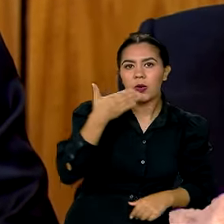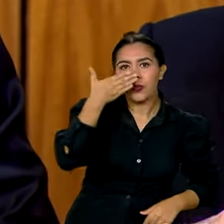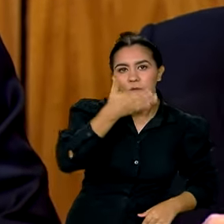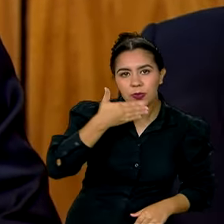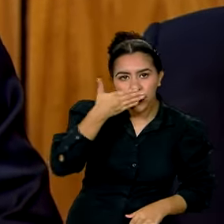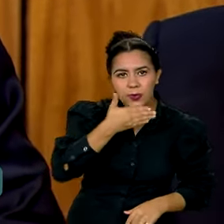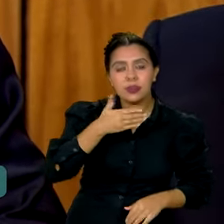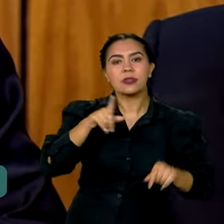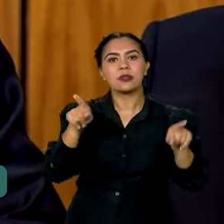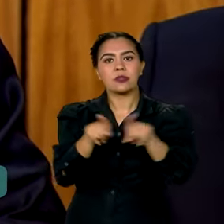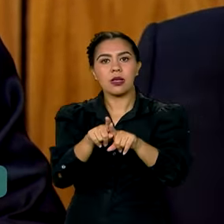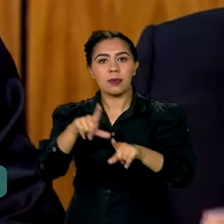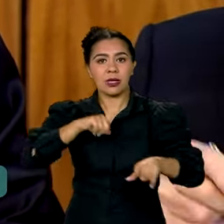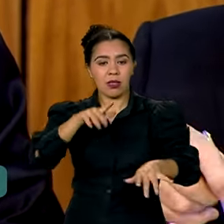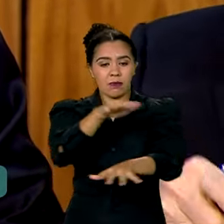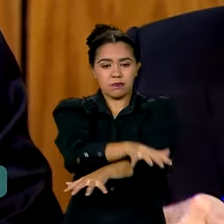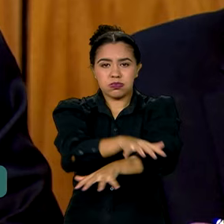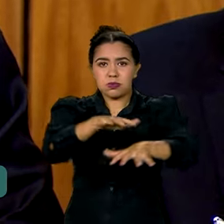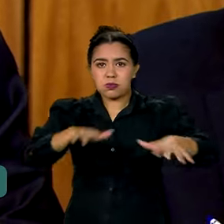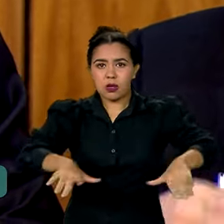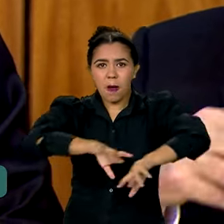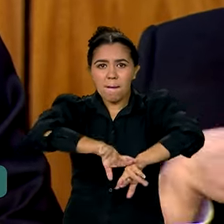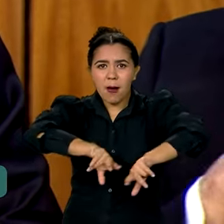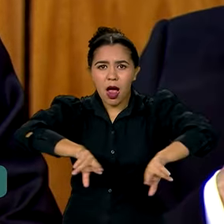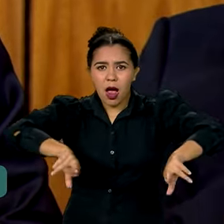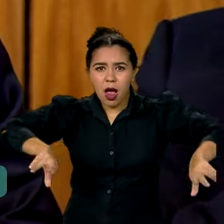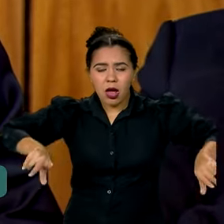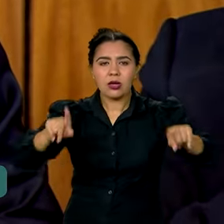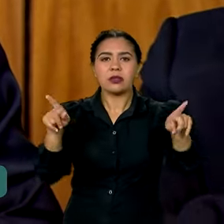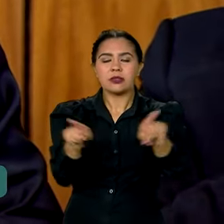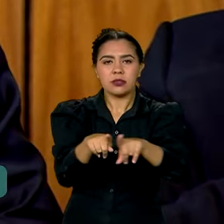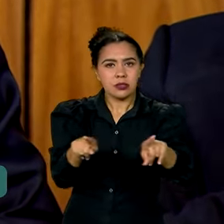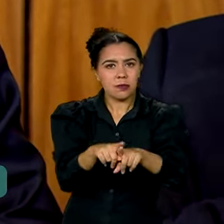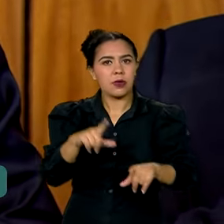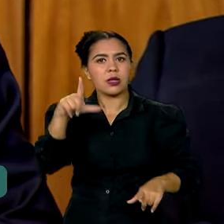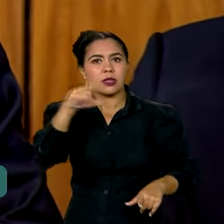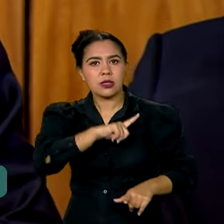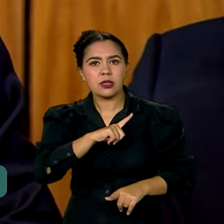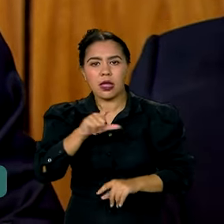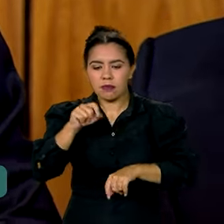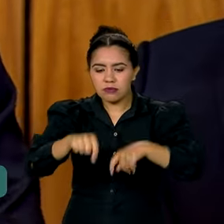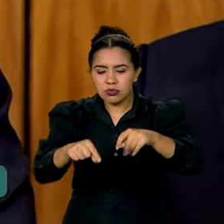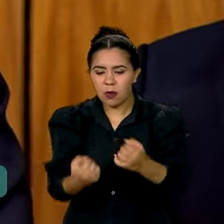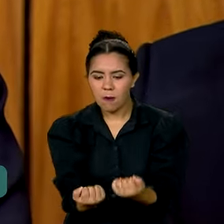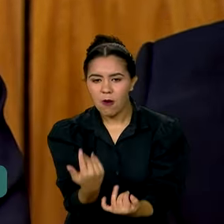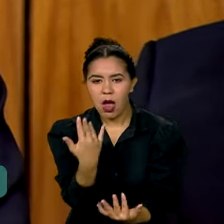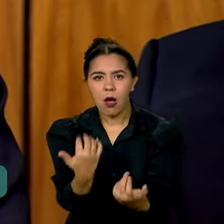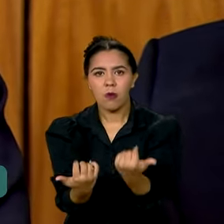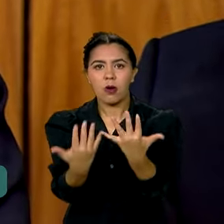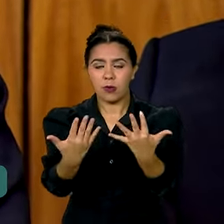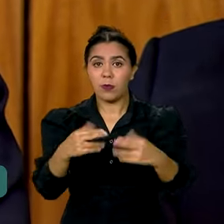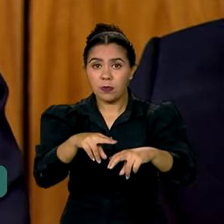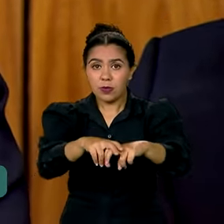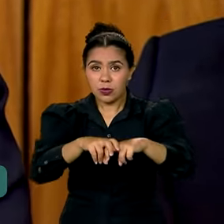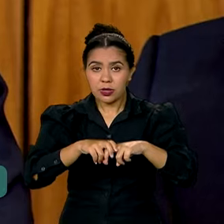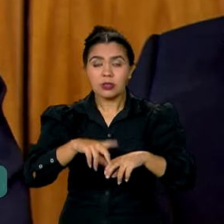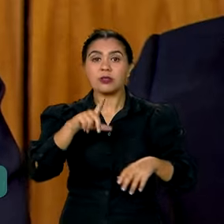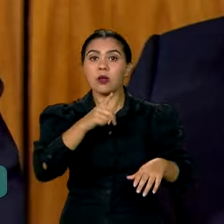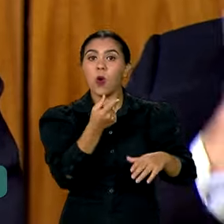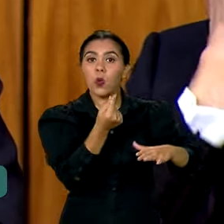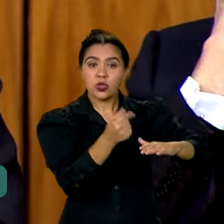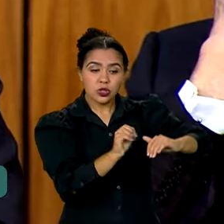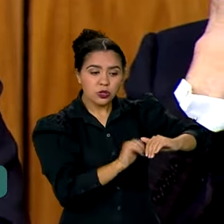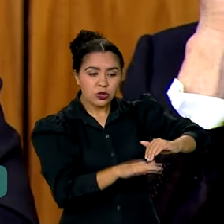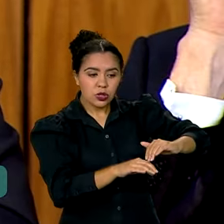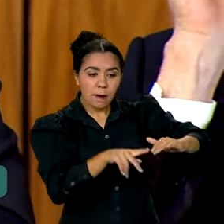planeta, a maior biodiversidade, a maior área disponível de reflorestamento. Junto com isso, por exemplo, o Fundo Amazônia está